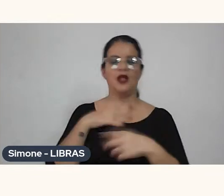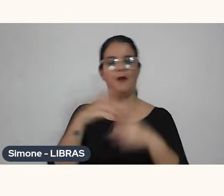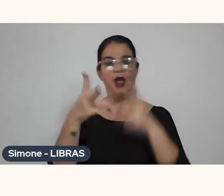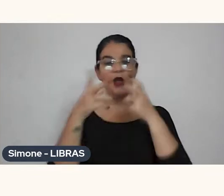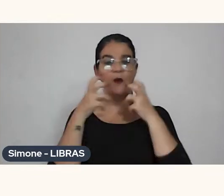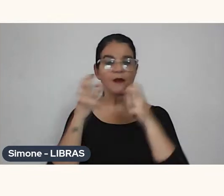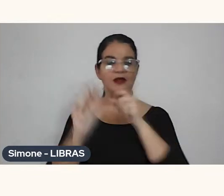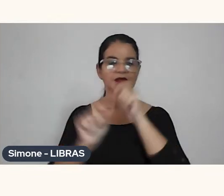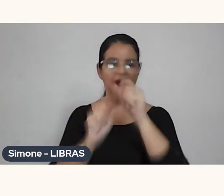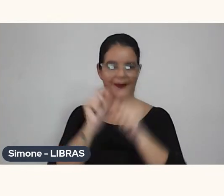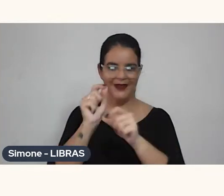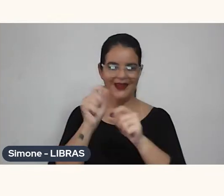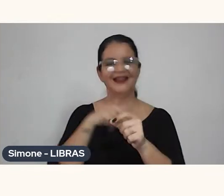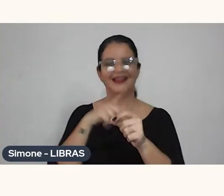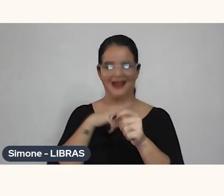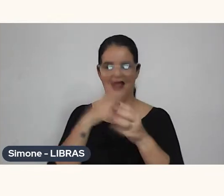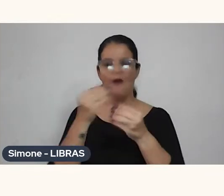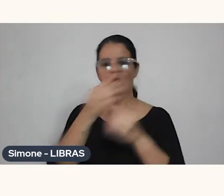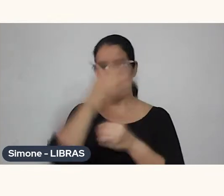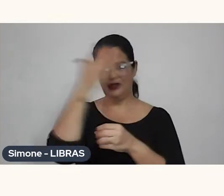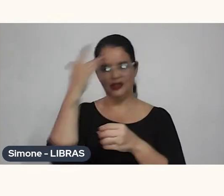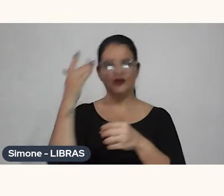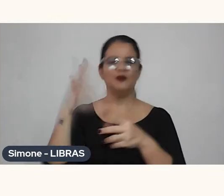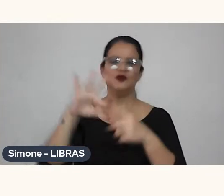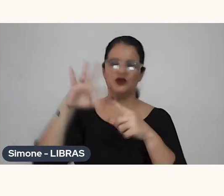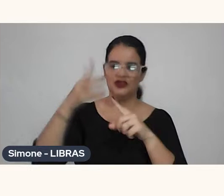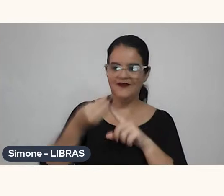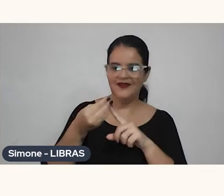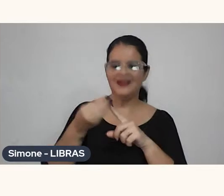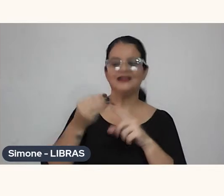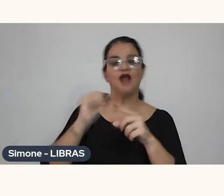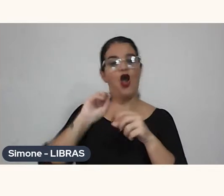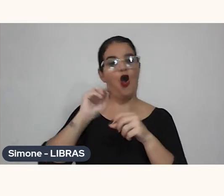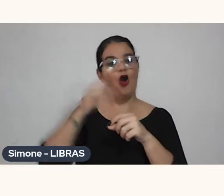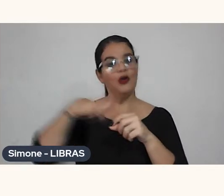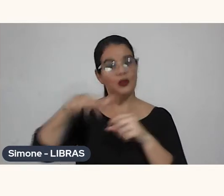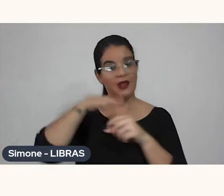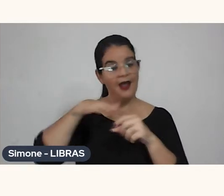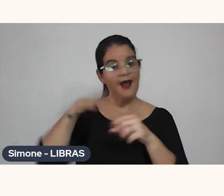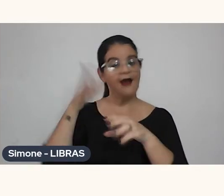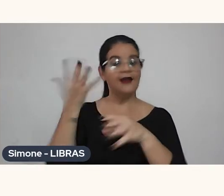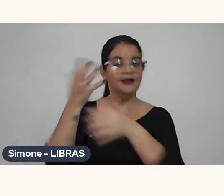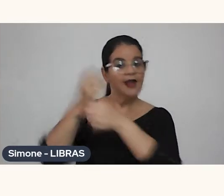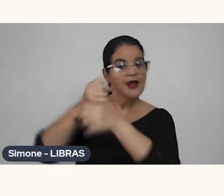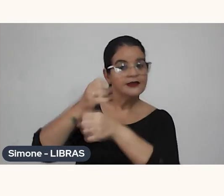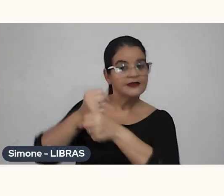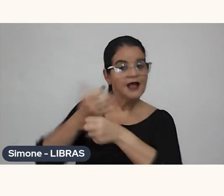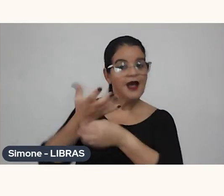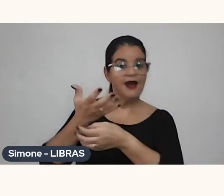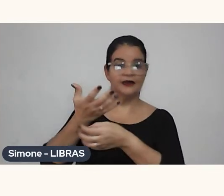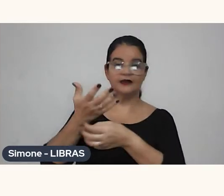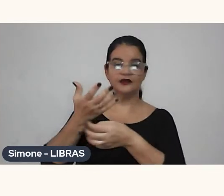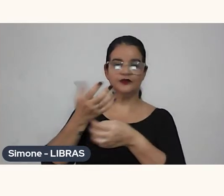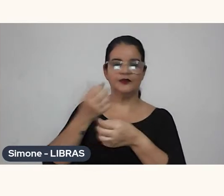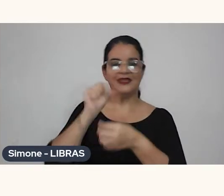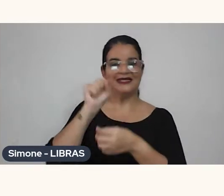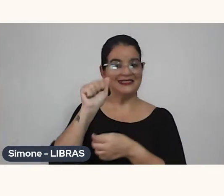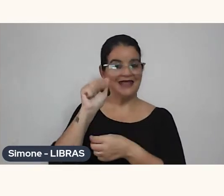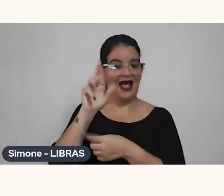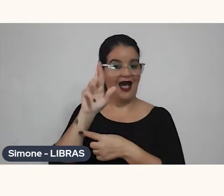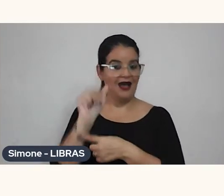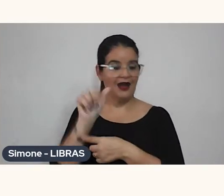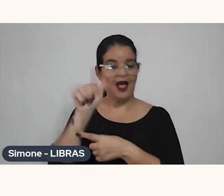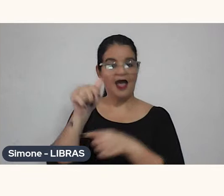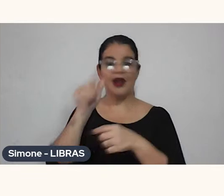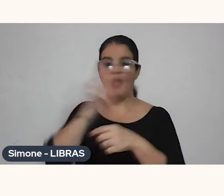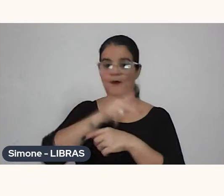tinha muita gente de física ou da parte de exatas, como o Marcelo Tassara, que era professor de animação